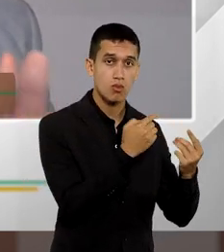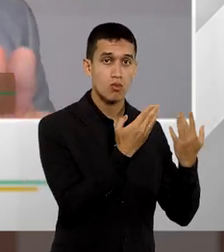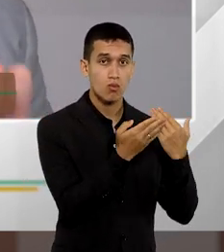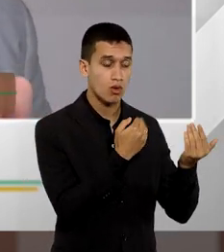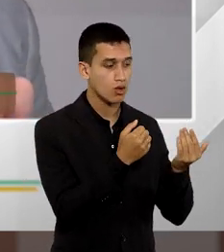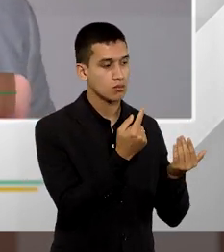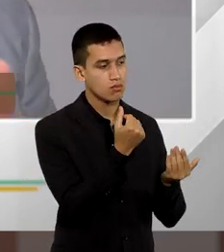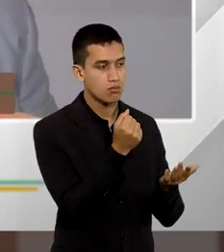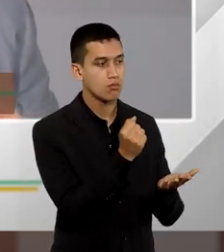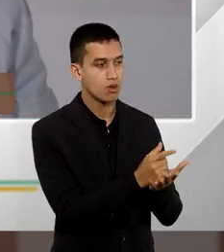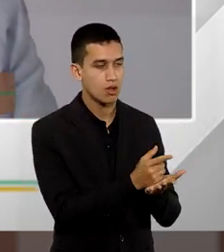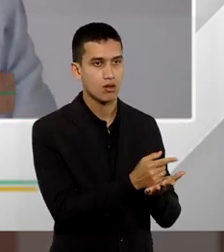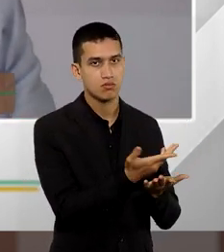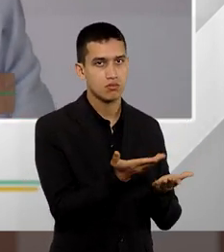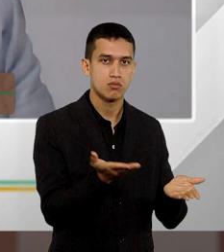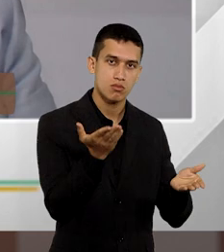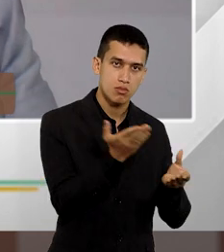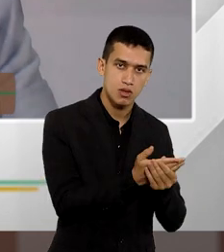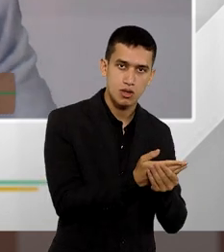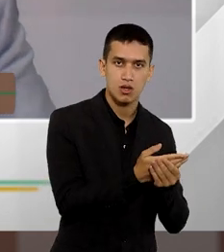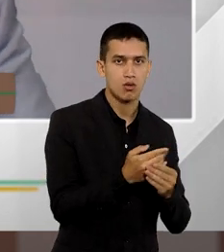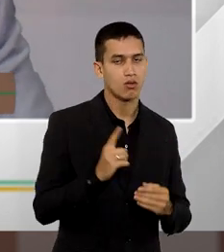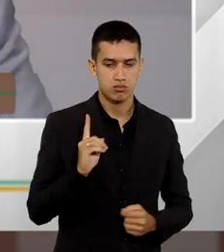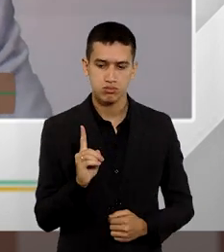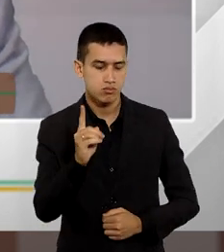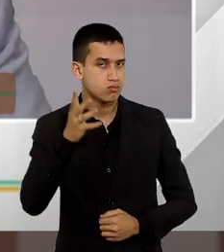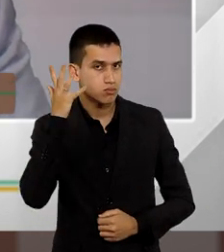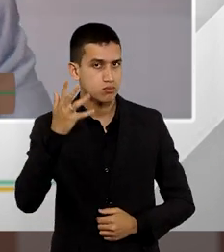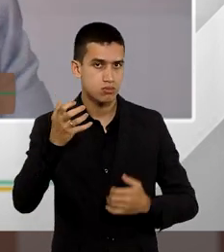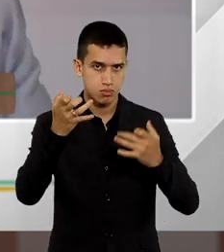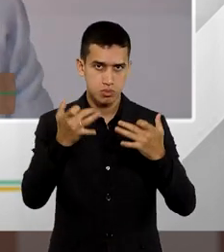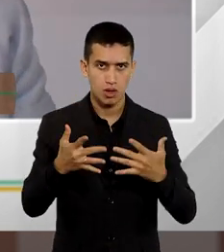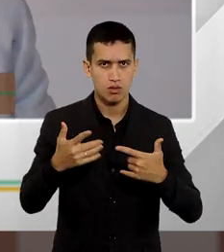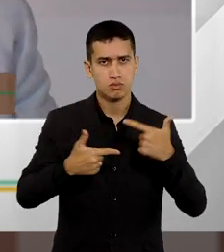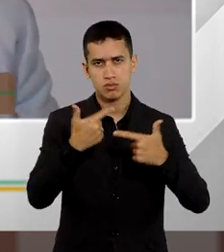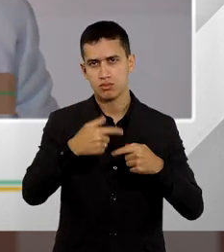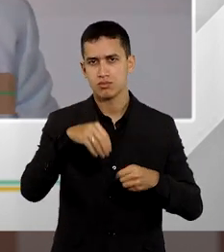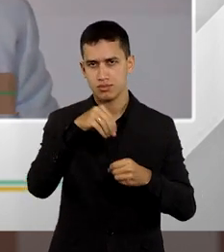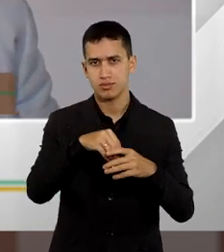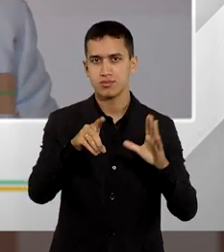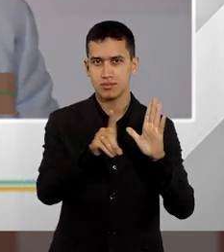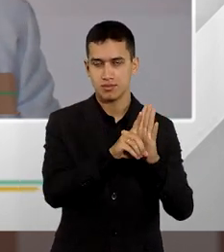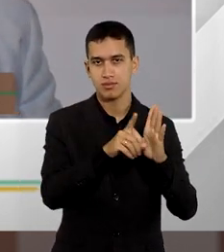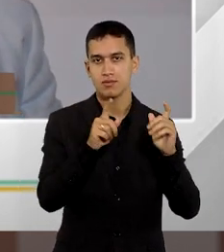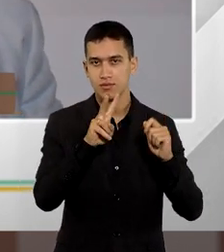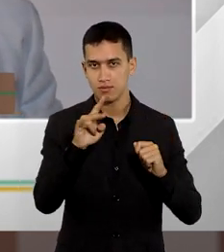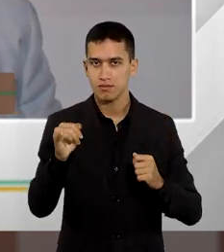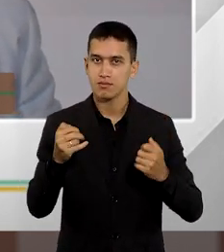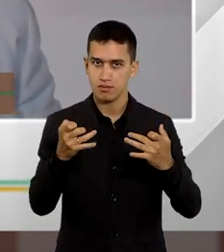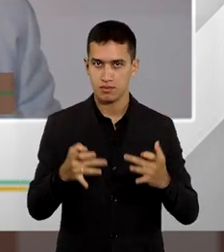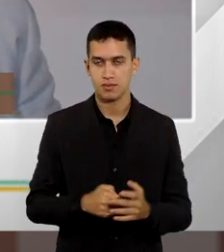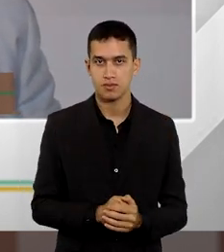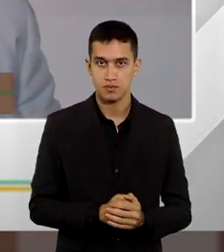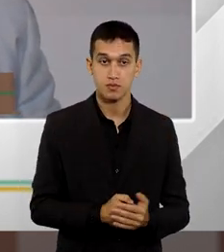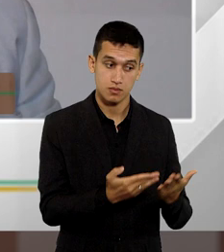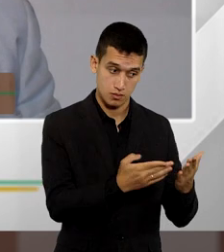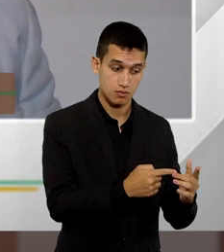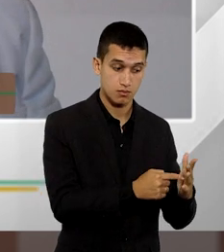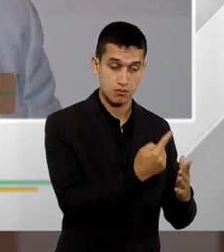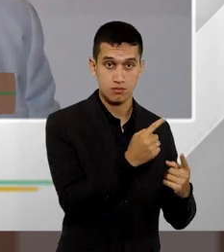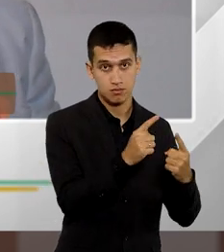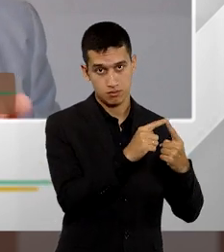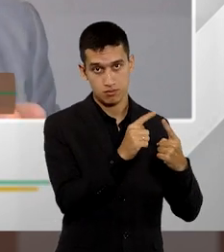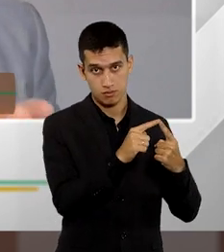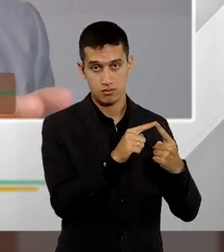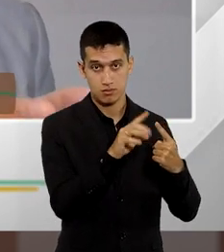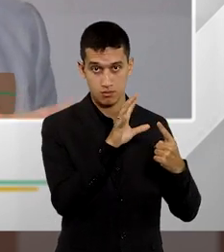atuação, seja numa causa, seja num parecer, seja num trabalho jurídico que ele venha prestar. Esse é o primeiro honorário que existe.